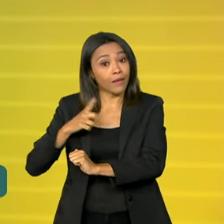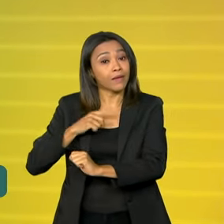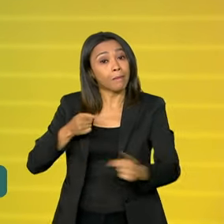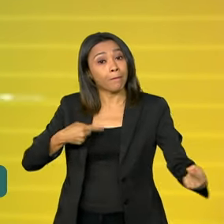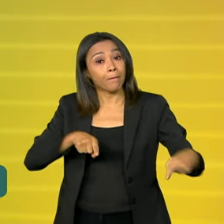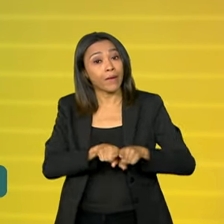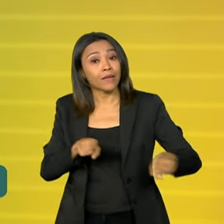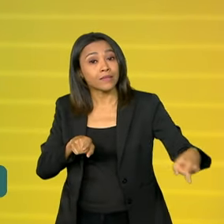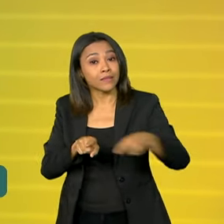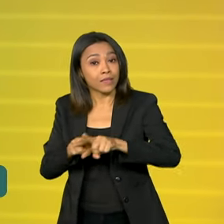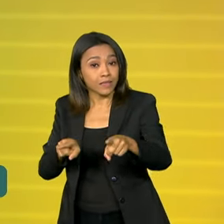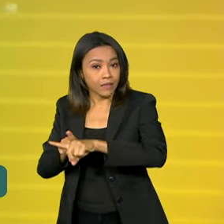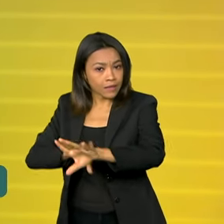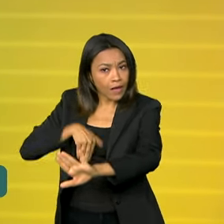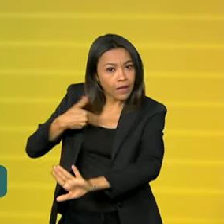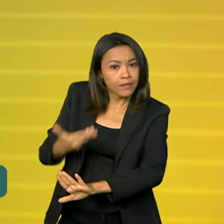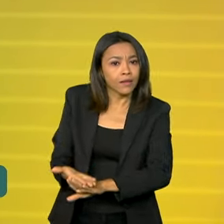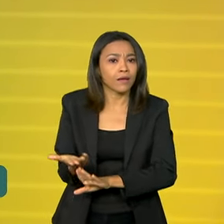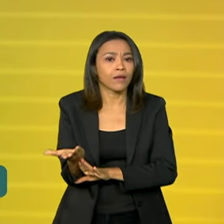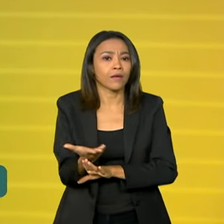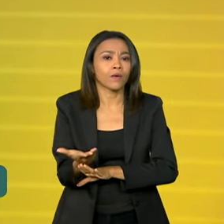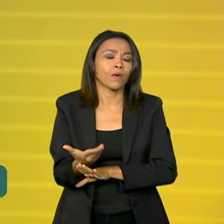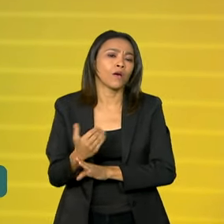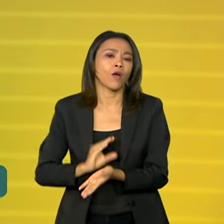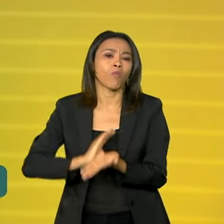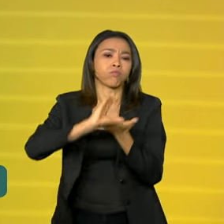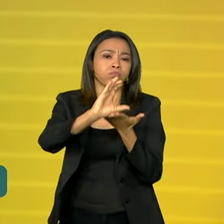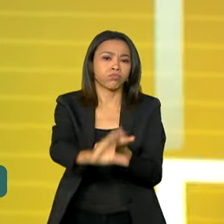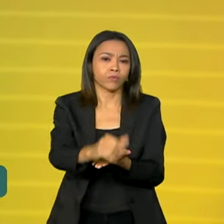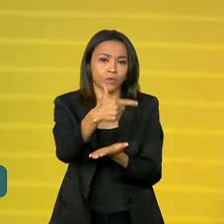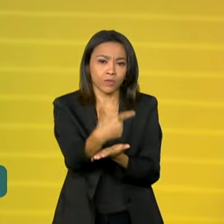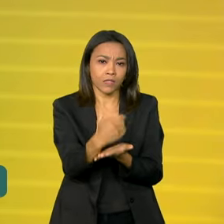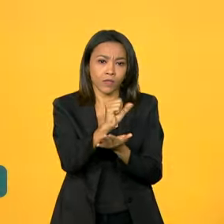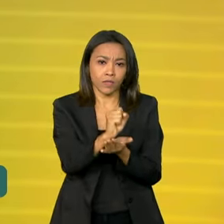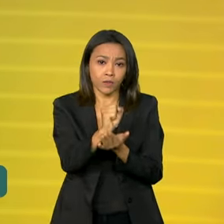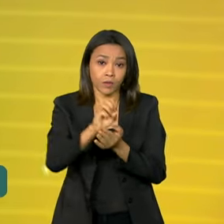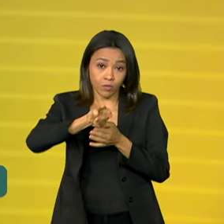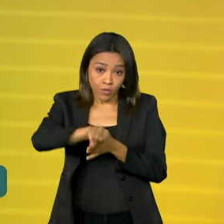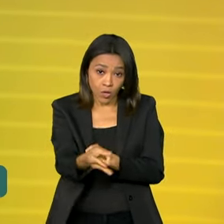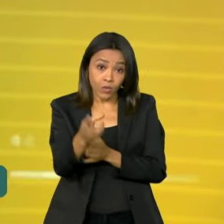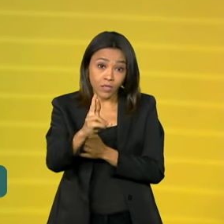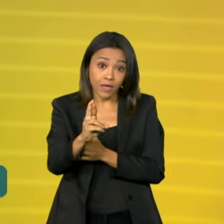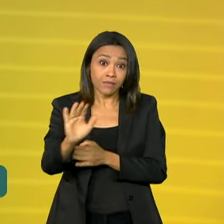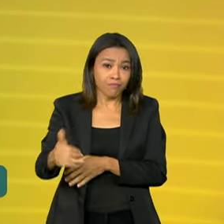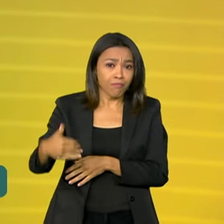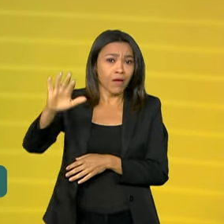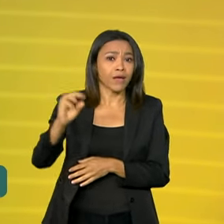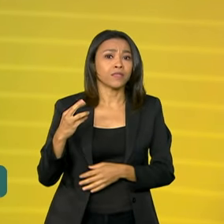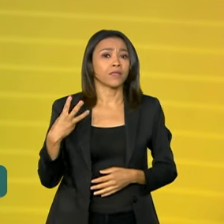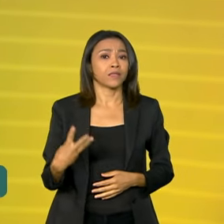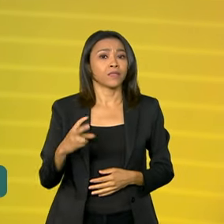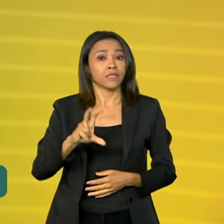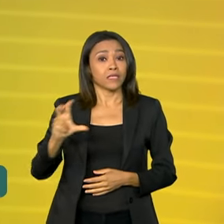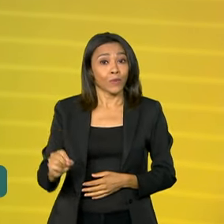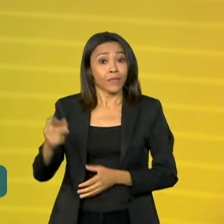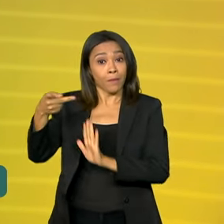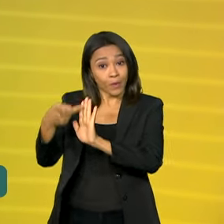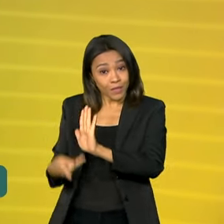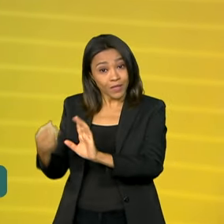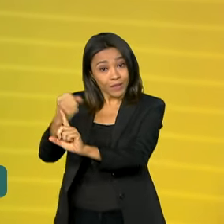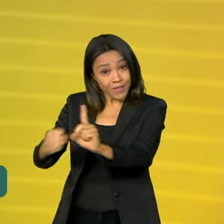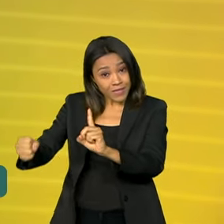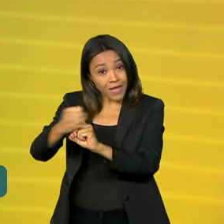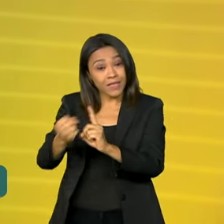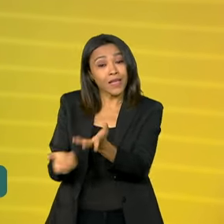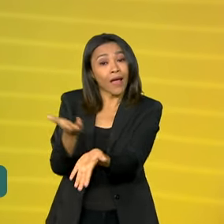parcerias. Até agora, já foram investidos R 288 milhões em mais de 350 projetos sociais que